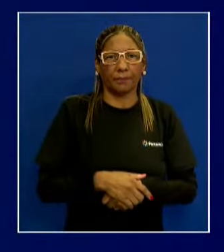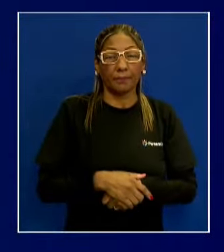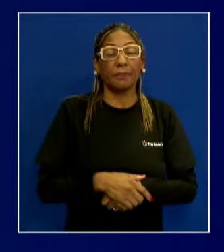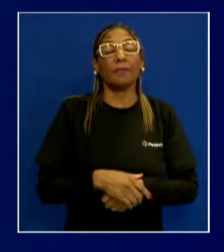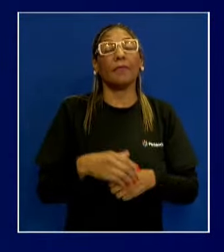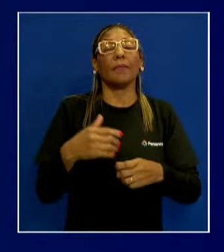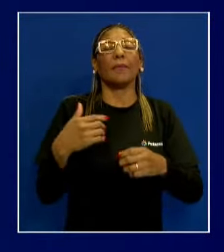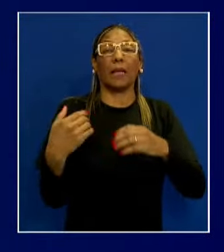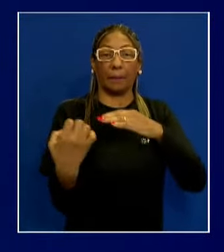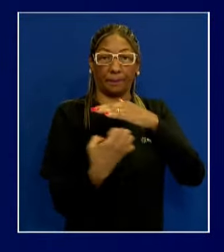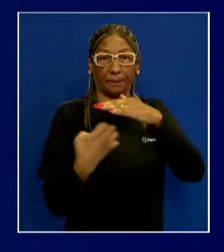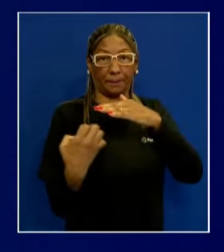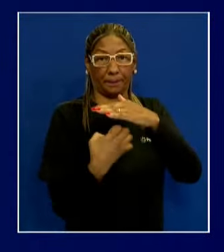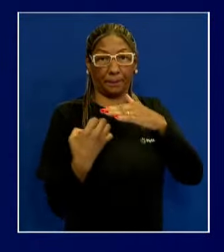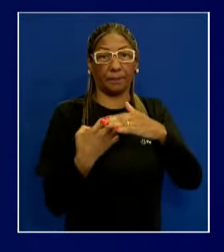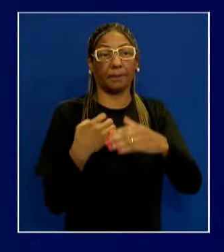industrial Cláudio Bier foi eleito hoje para...